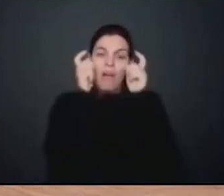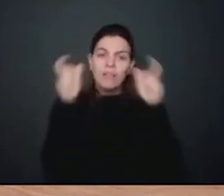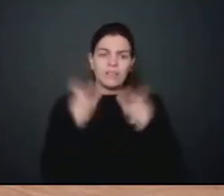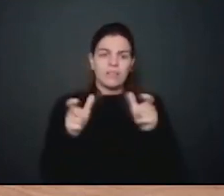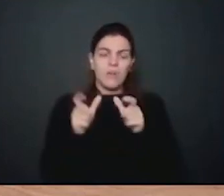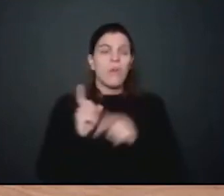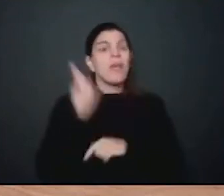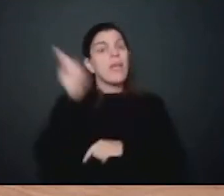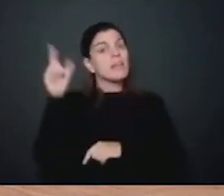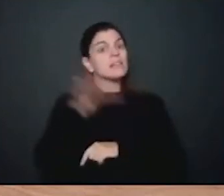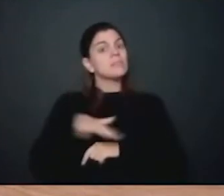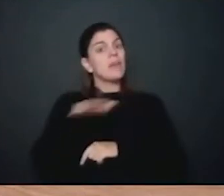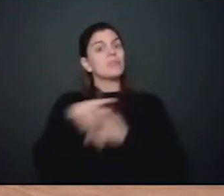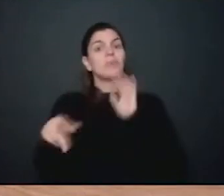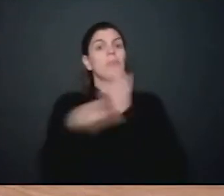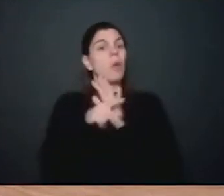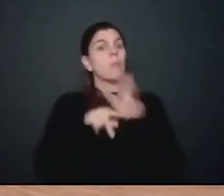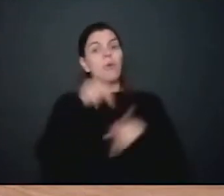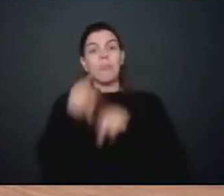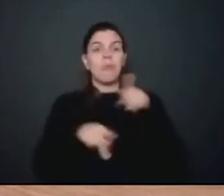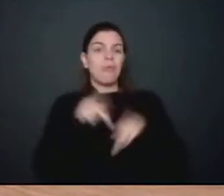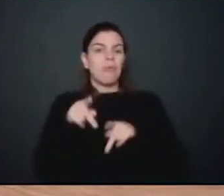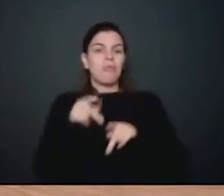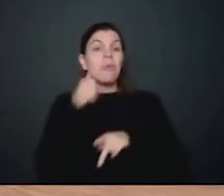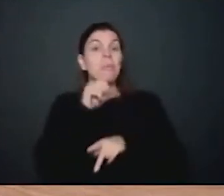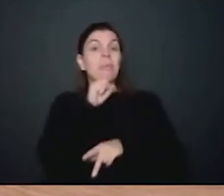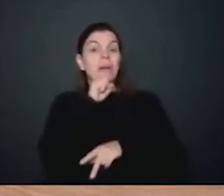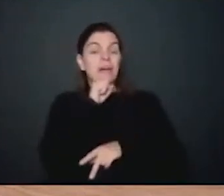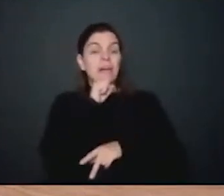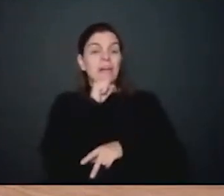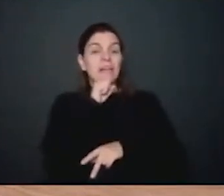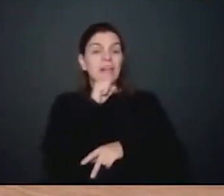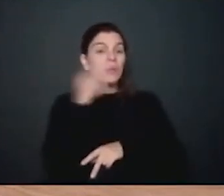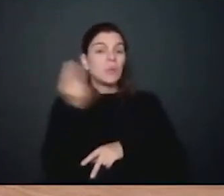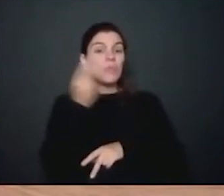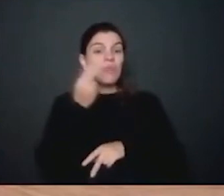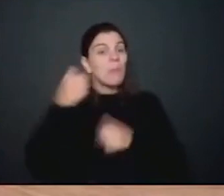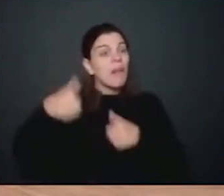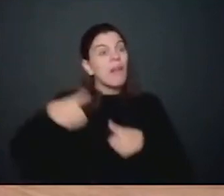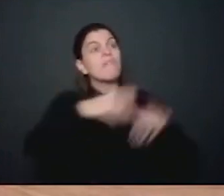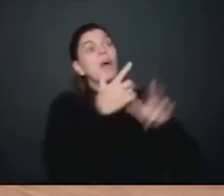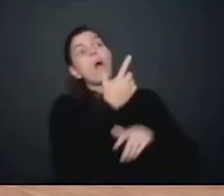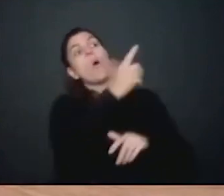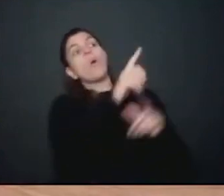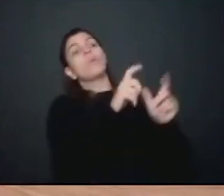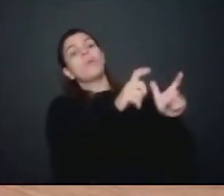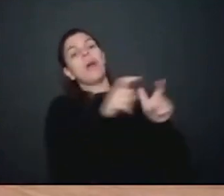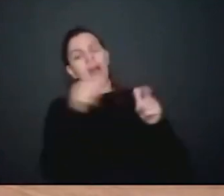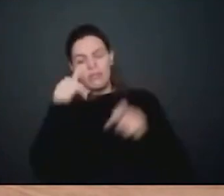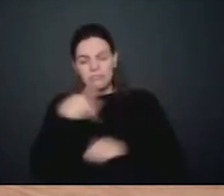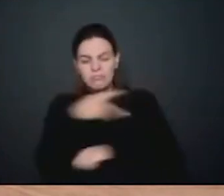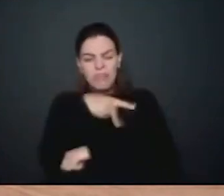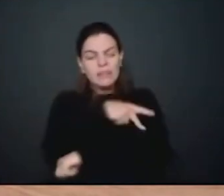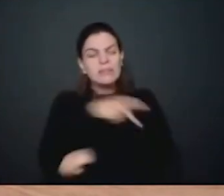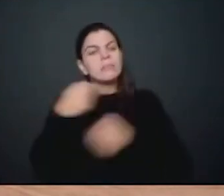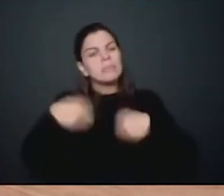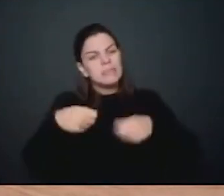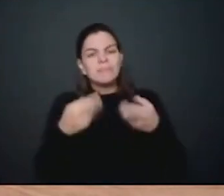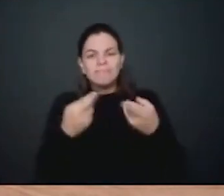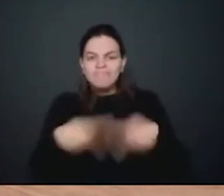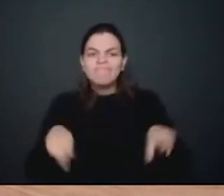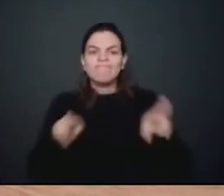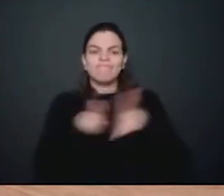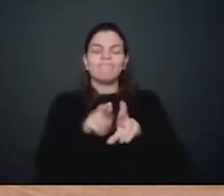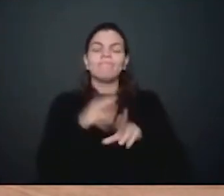principalmente as mães que não têm onde levar os seus filhos para brincar. Então, seria isso o pedido, faça esse registro, faça esse